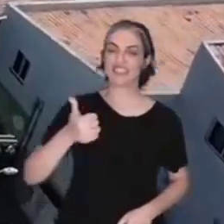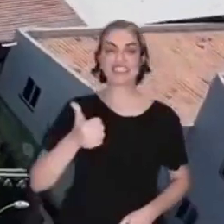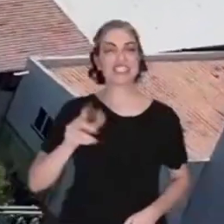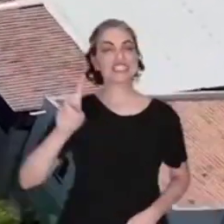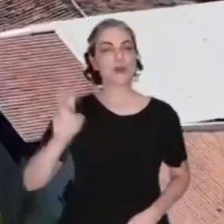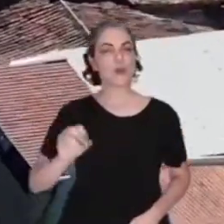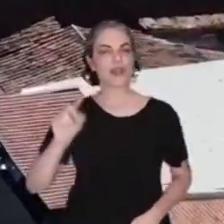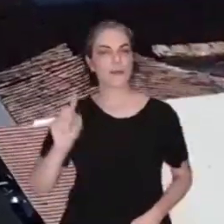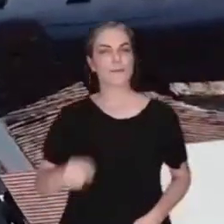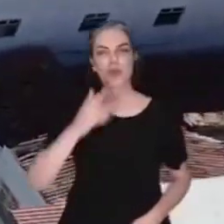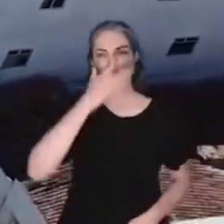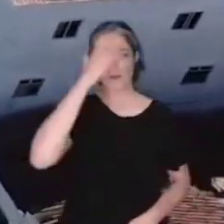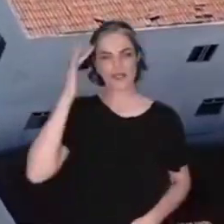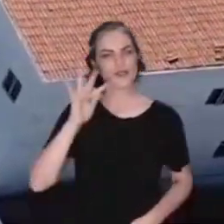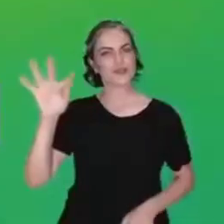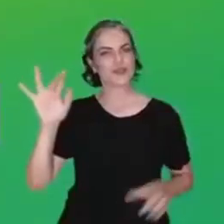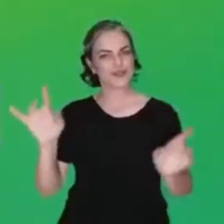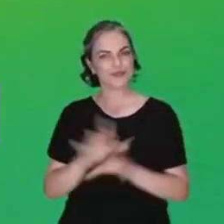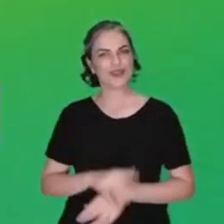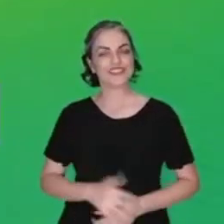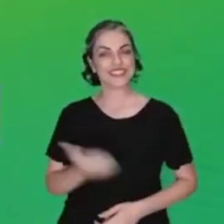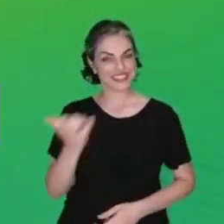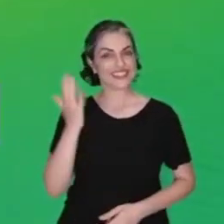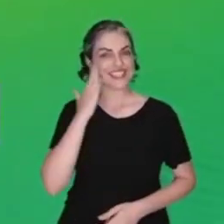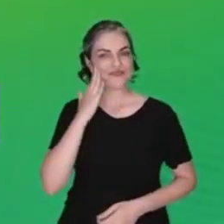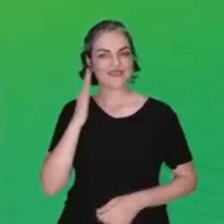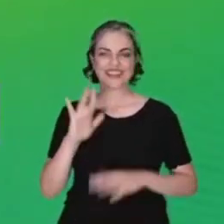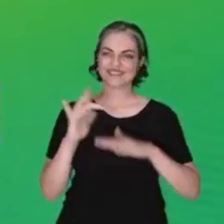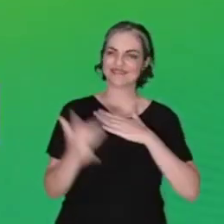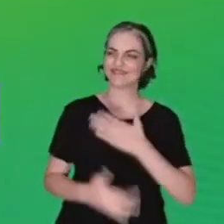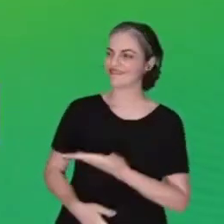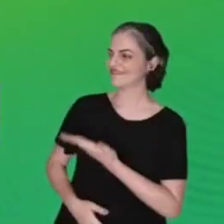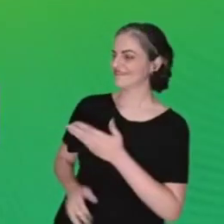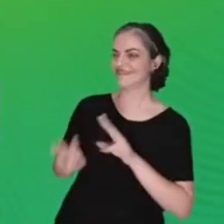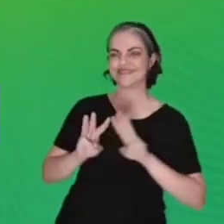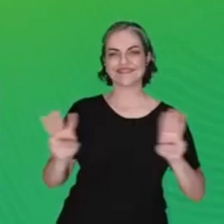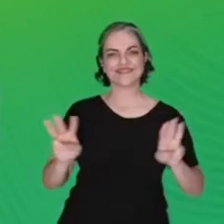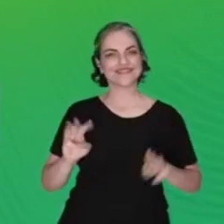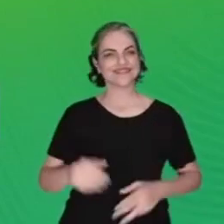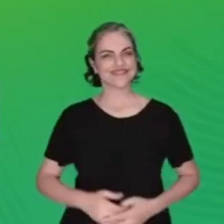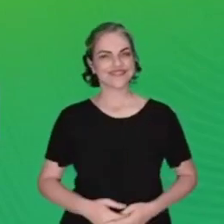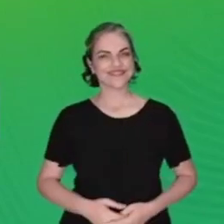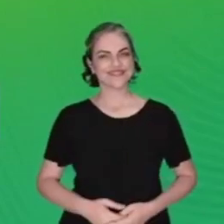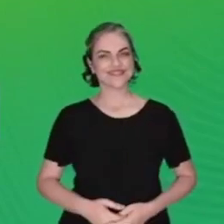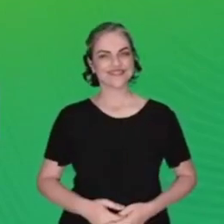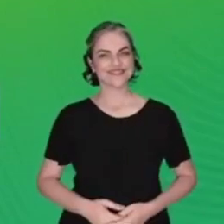mil pessoas, quando concluído. Quer saber mais? Acesse o site e as redes sociais do MDR.